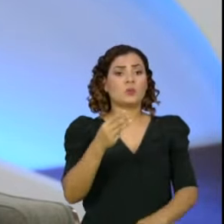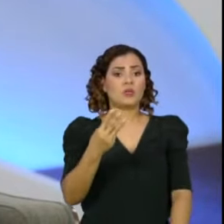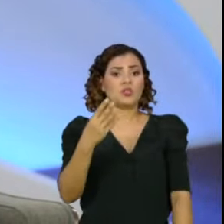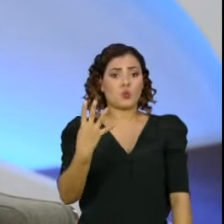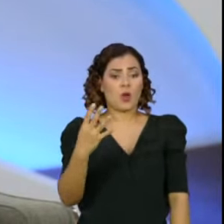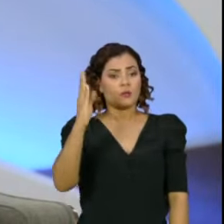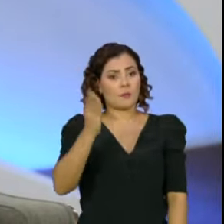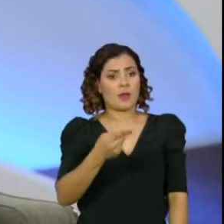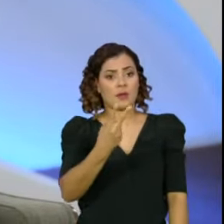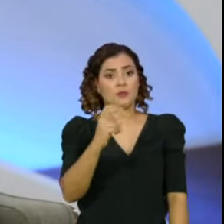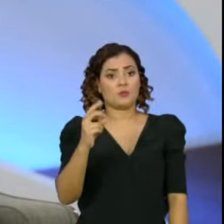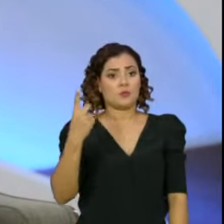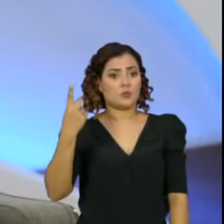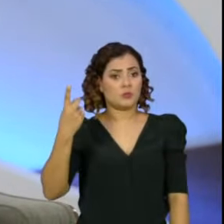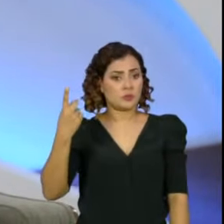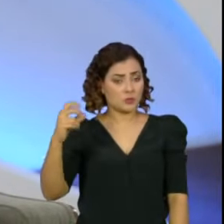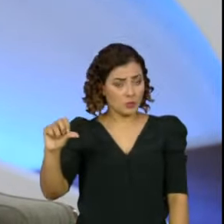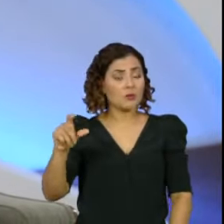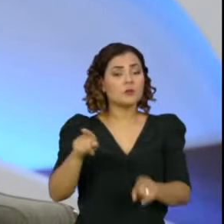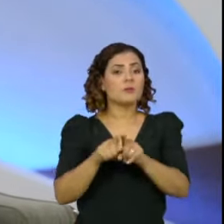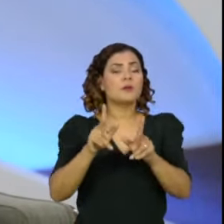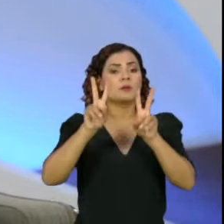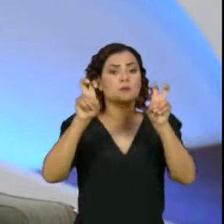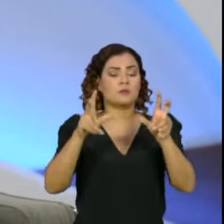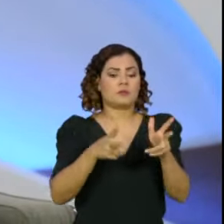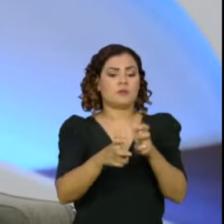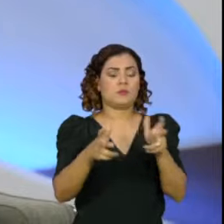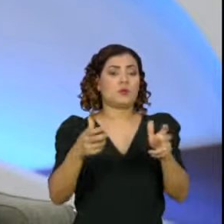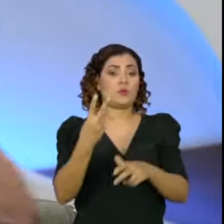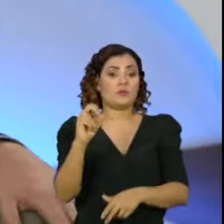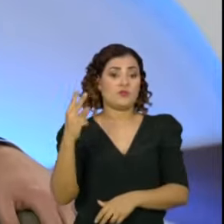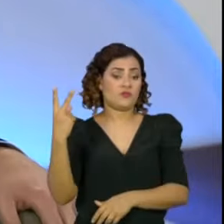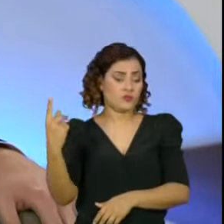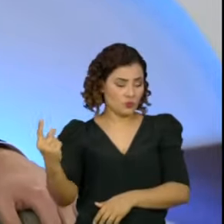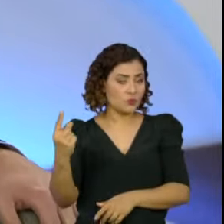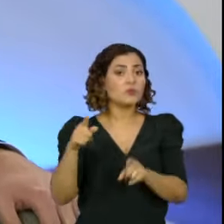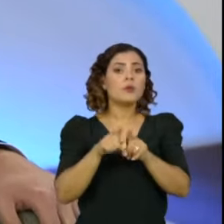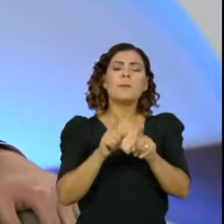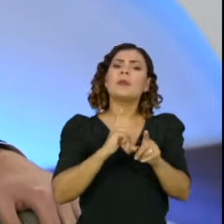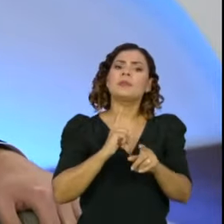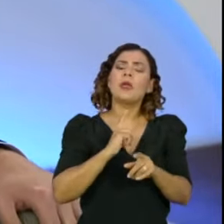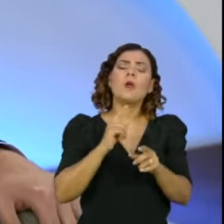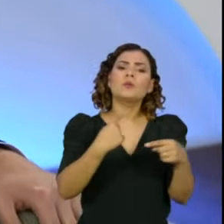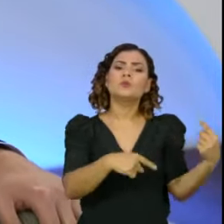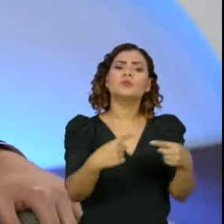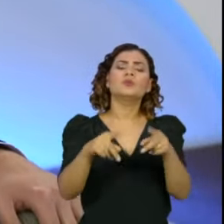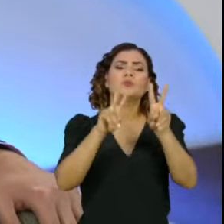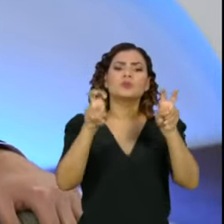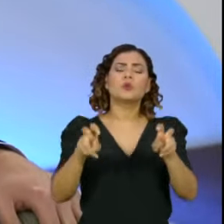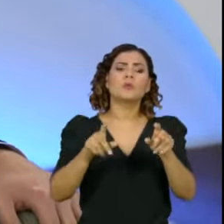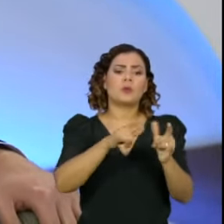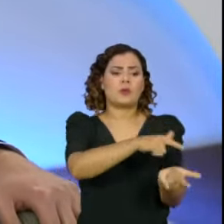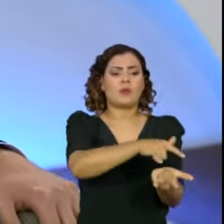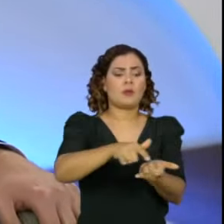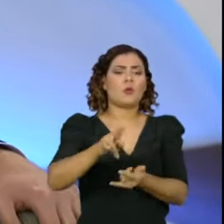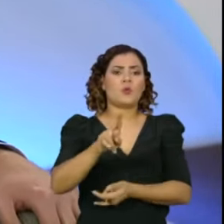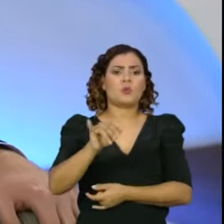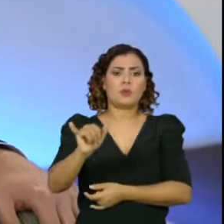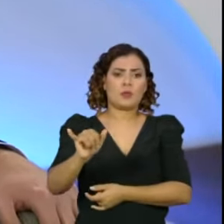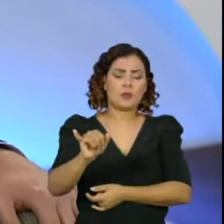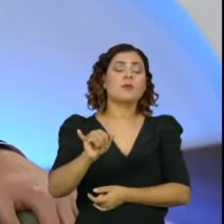do Senado a respeito da aquisição de vacinas pela iniciativa privada e discutimos também o credenciamento de leitos da UTI,